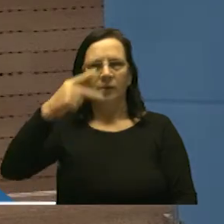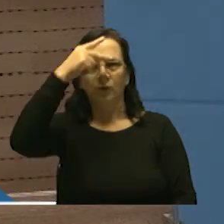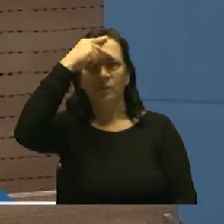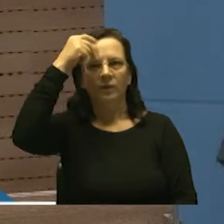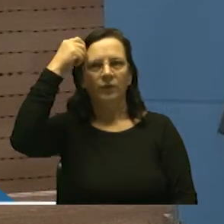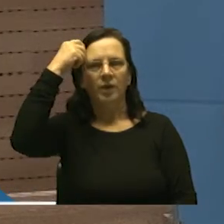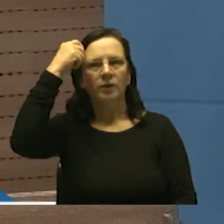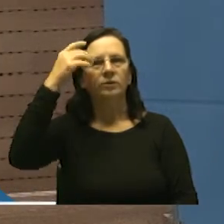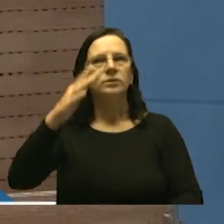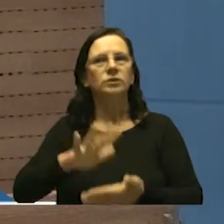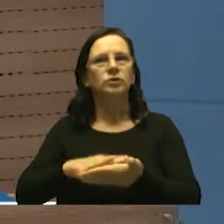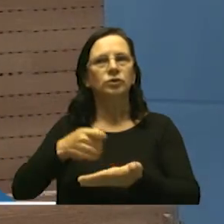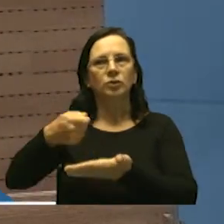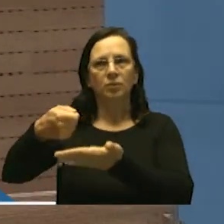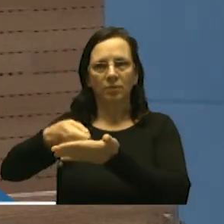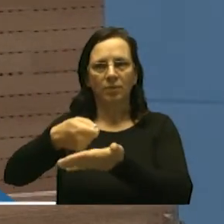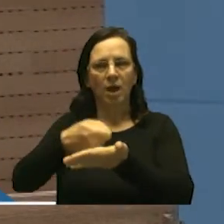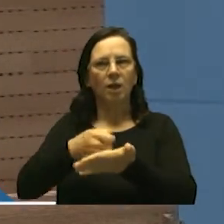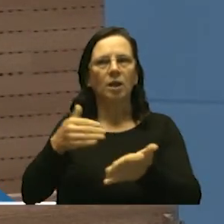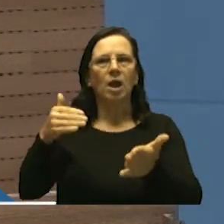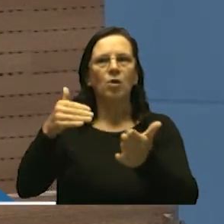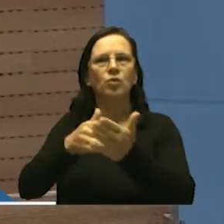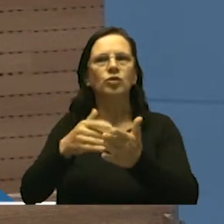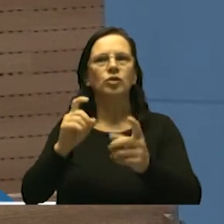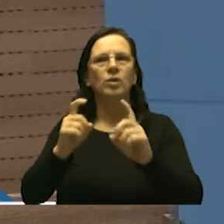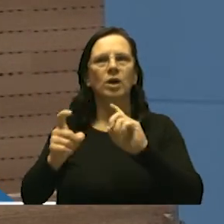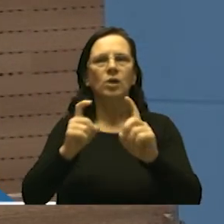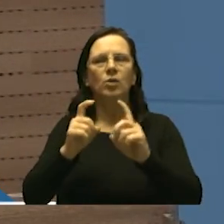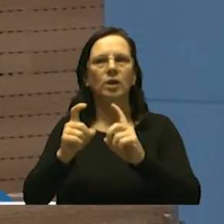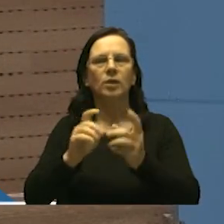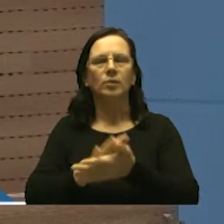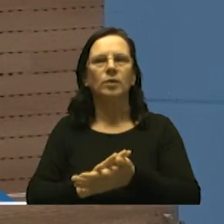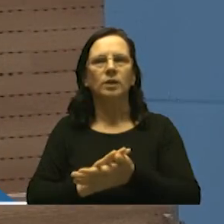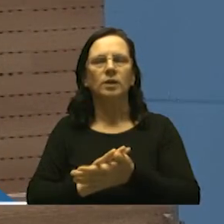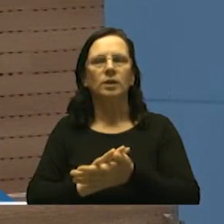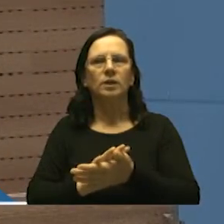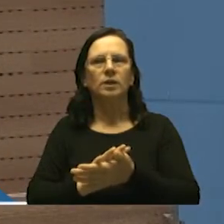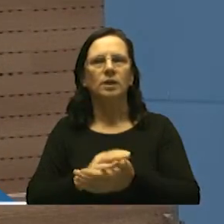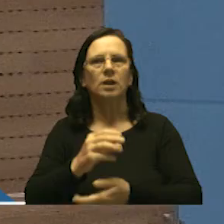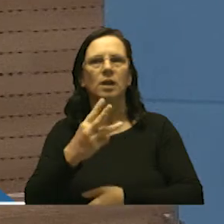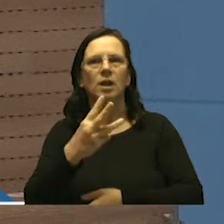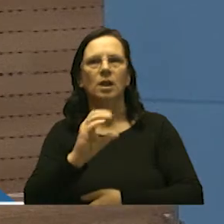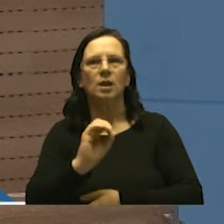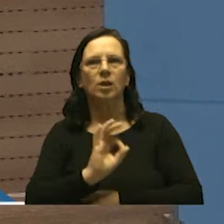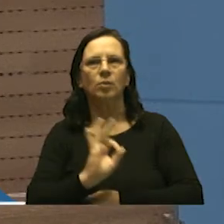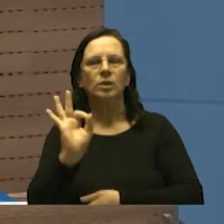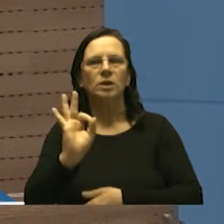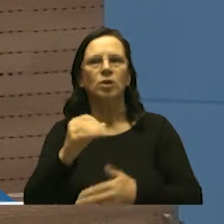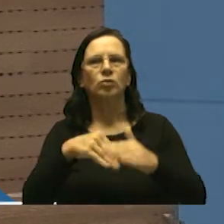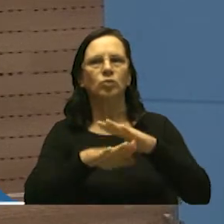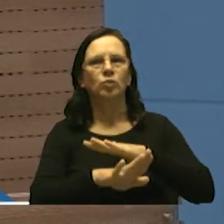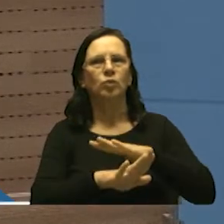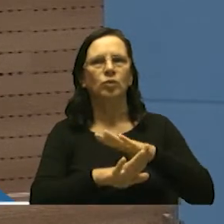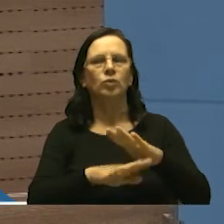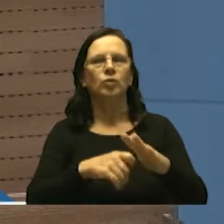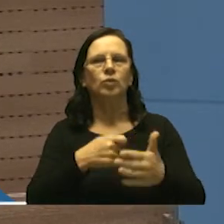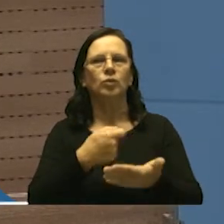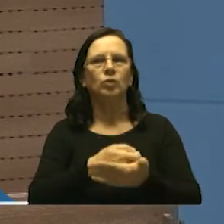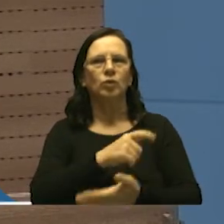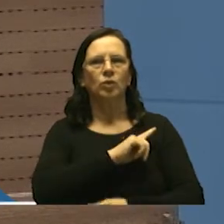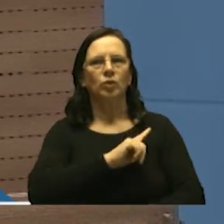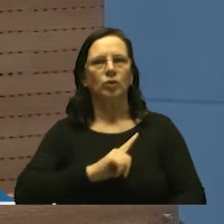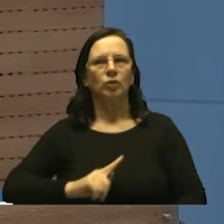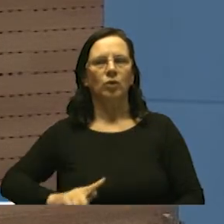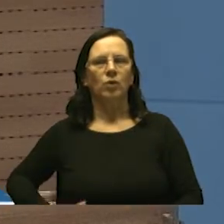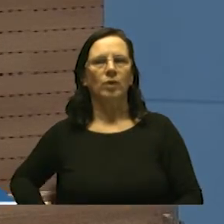porque nós sabemos que agora na última sessão foi liberado 30% dos fundos municipais para livre provimento do governo